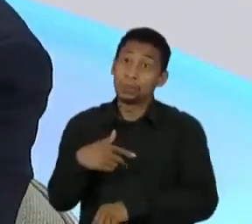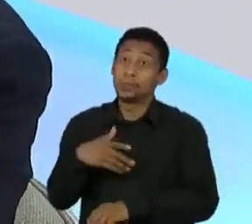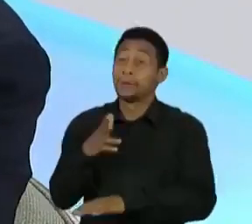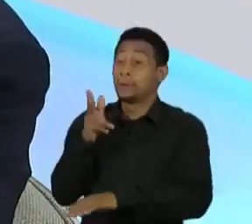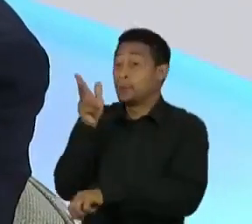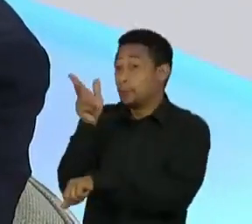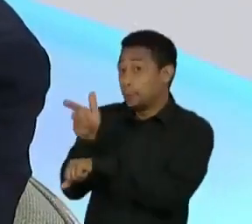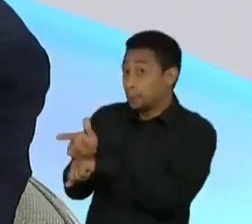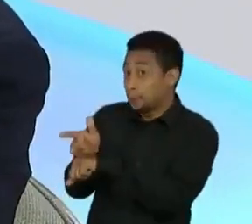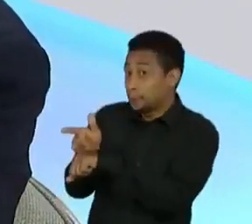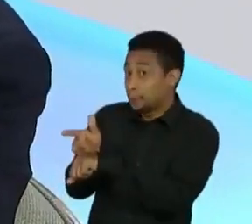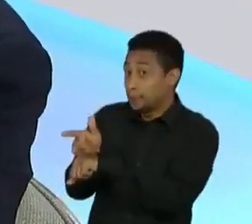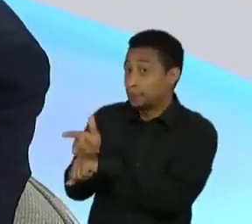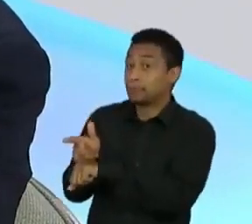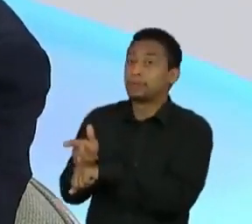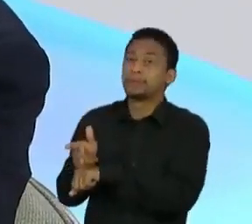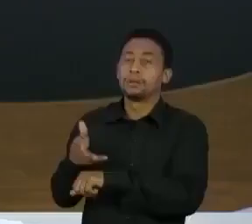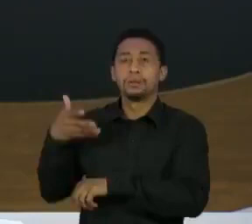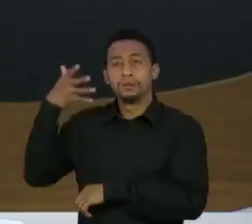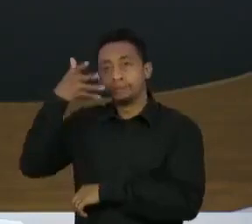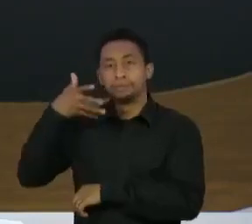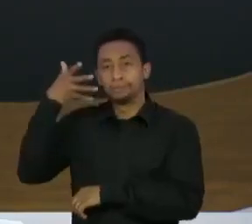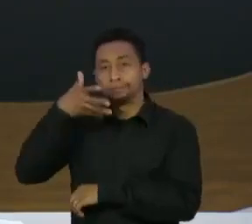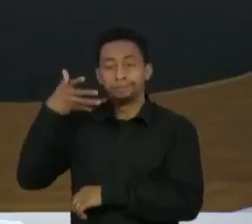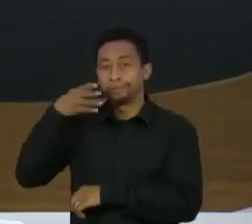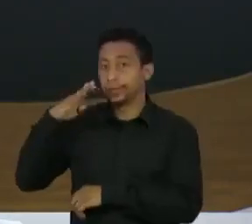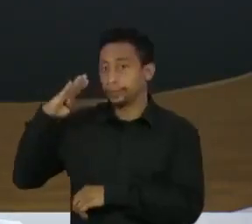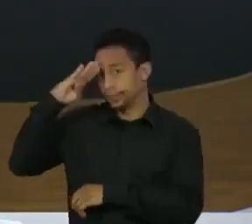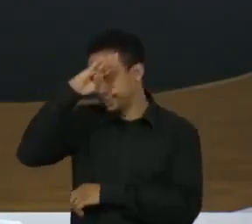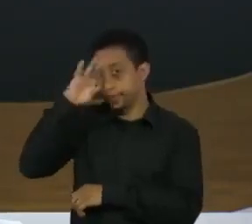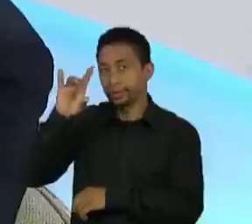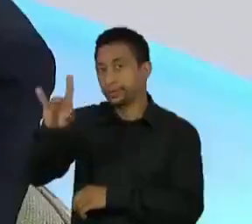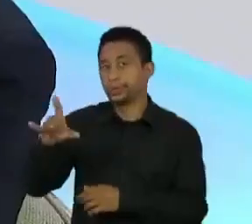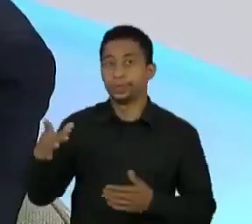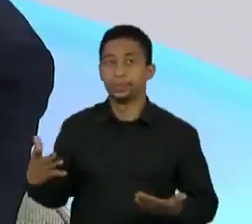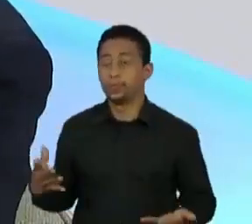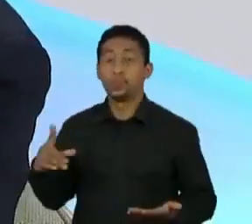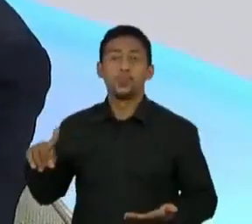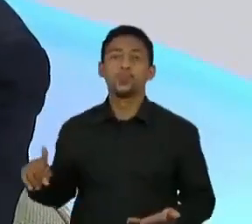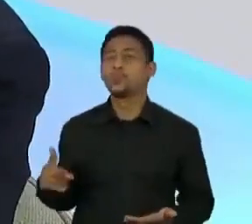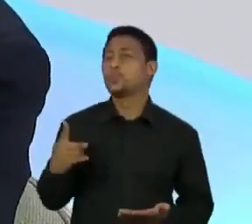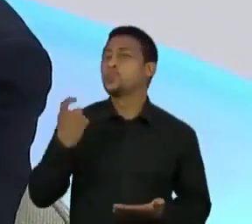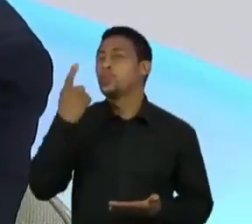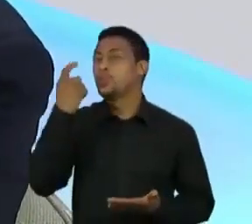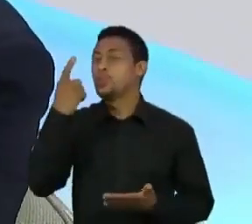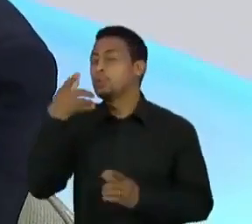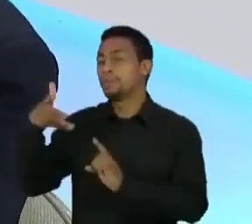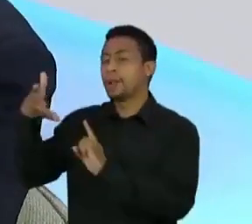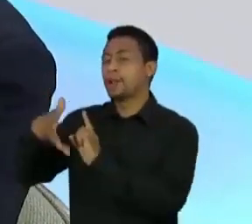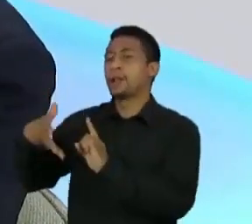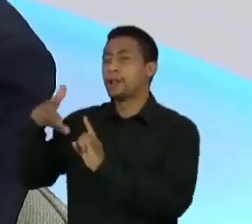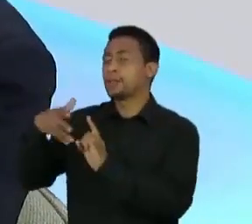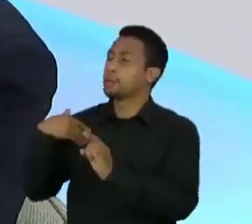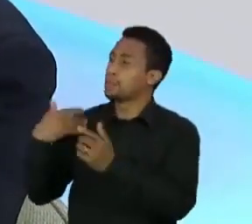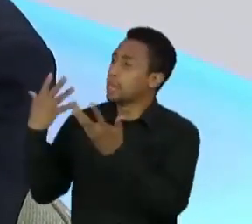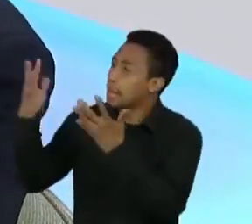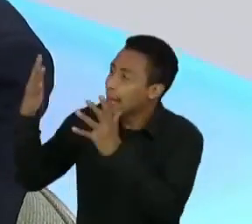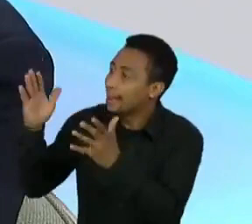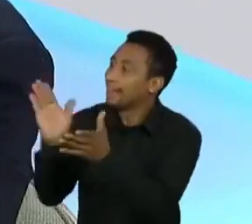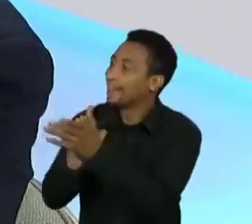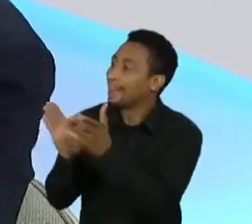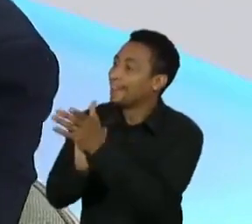imitação do Bolsonaro, né? Do Bolsonaro como se fosse o único momento que as pessoas aplaudiram.